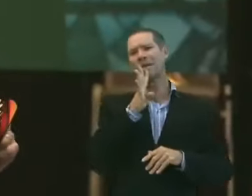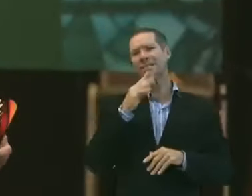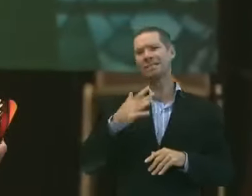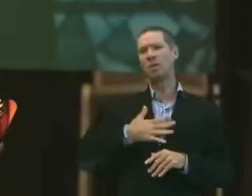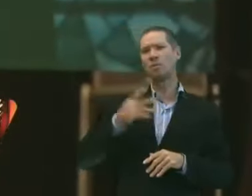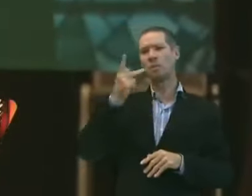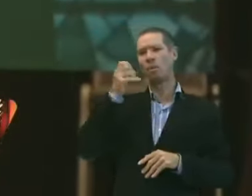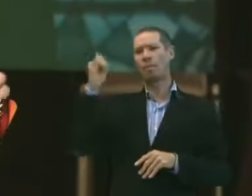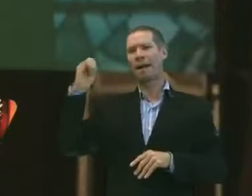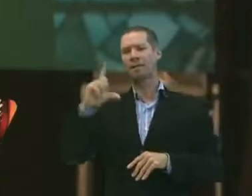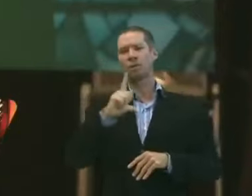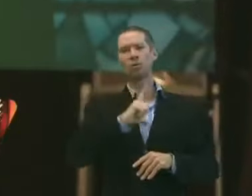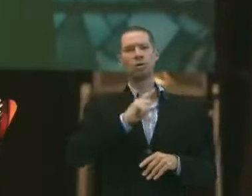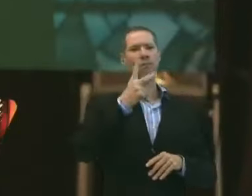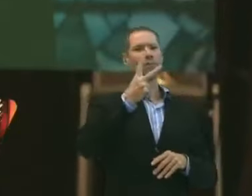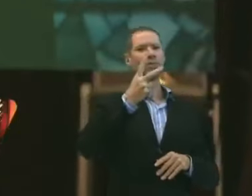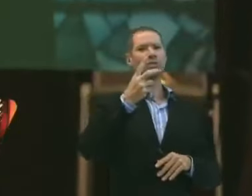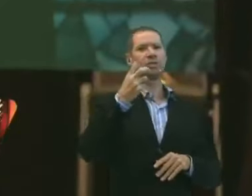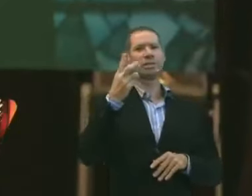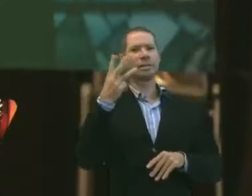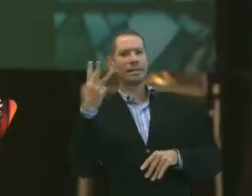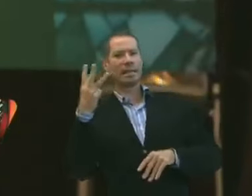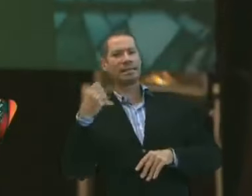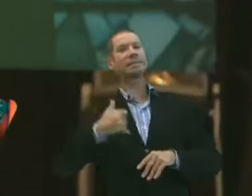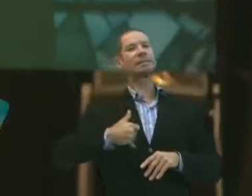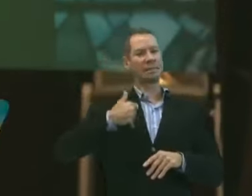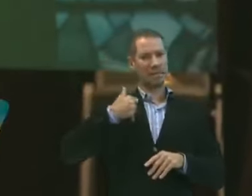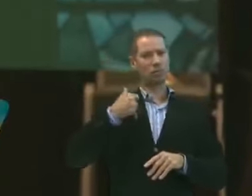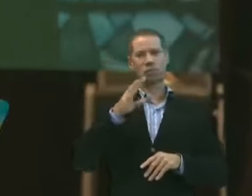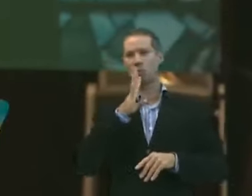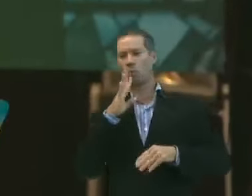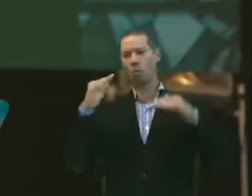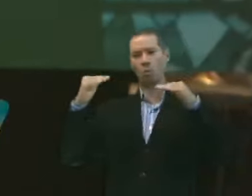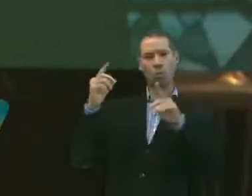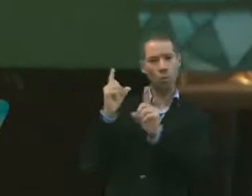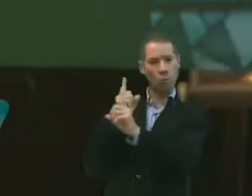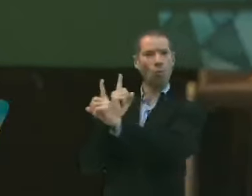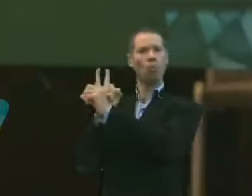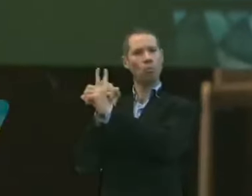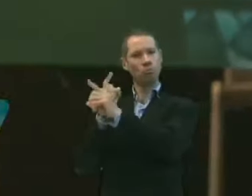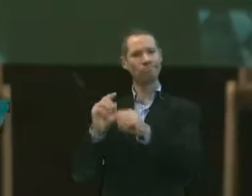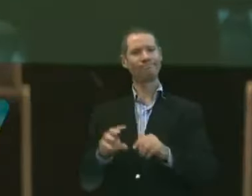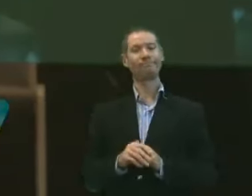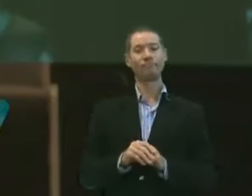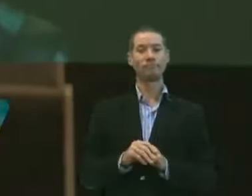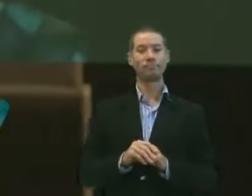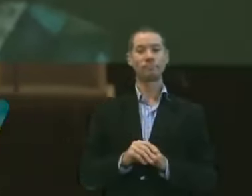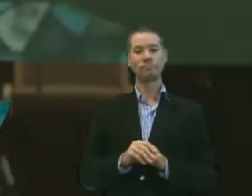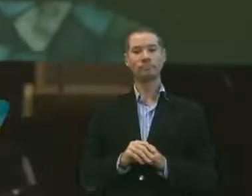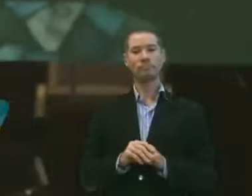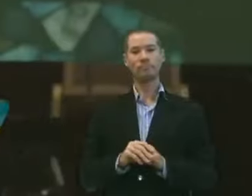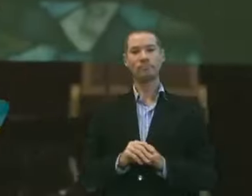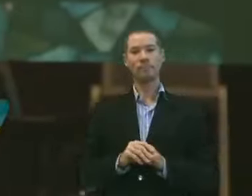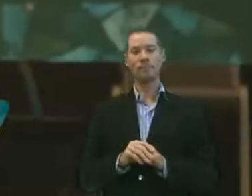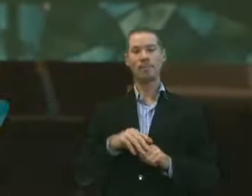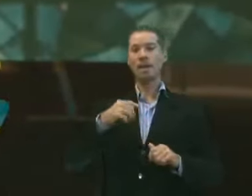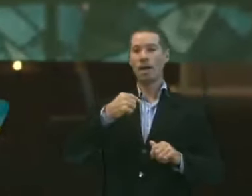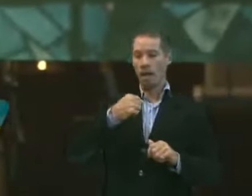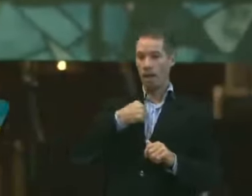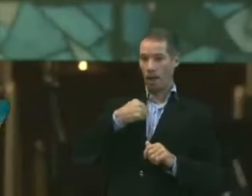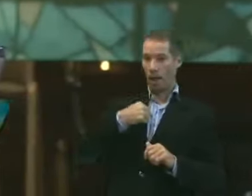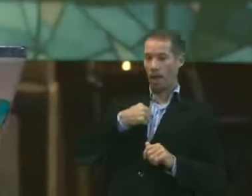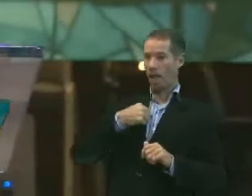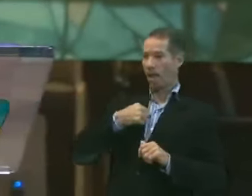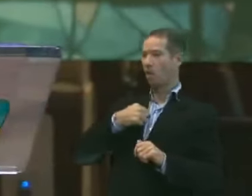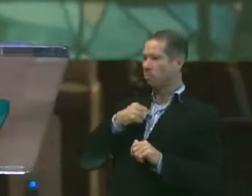anos. Olha que coisa. Conheci o meu pai quando eu tinha 23 anos. E aí. Eu abri a porta de onde